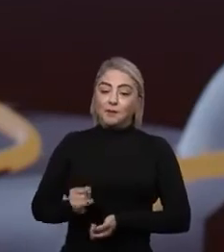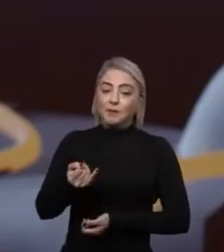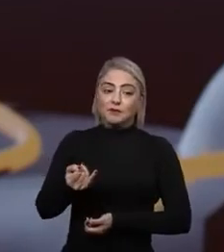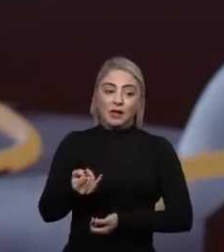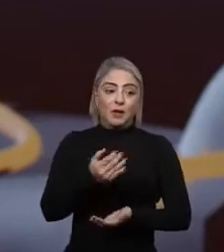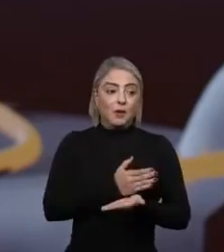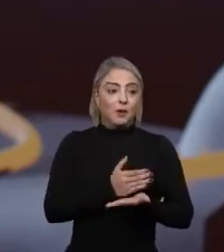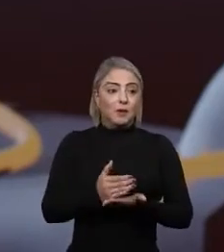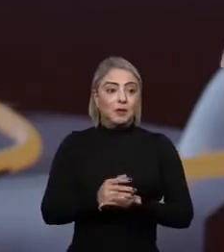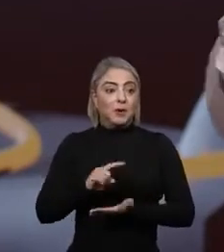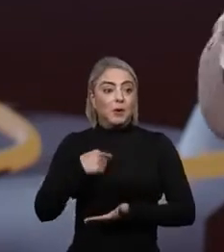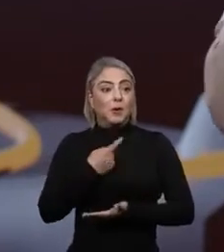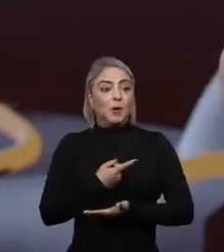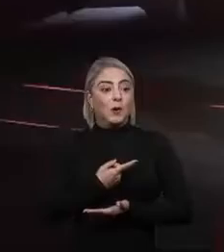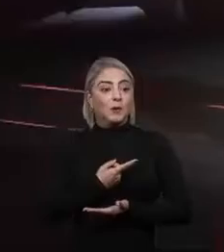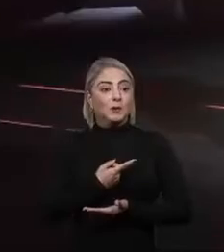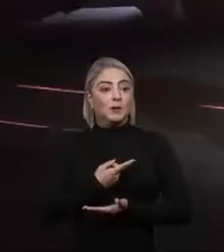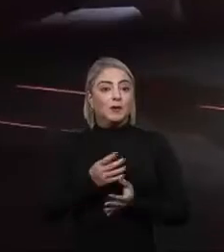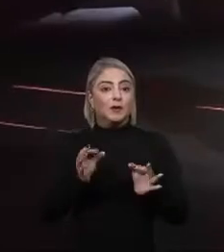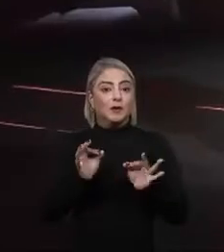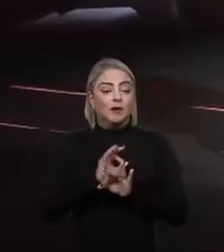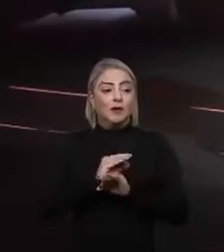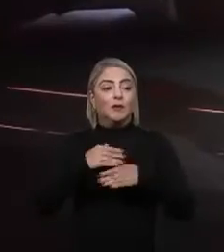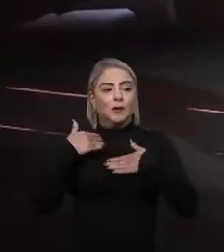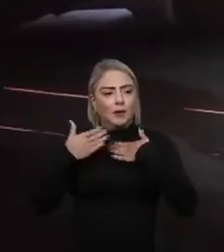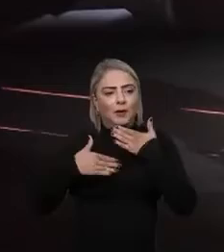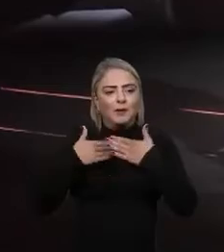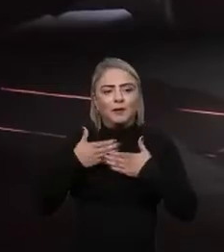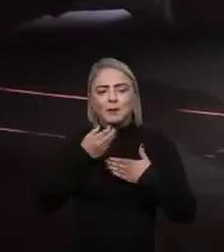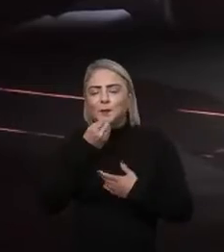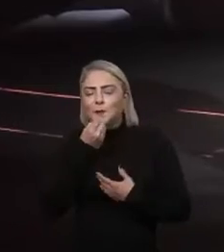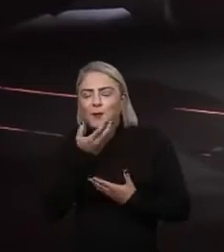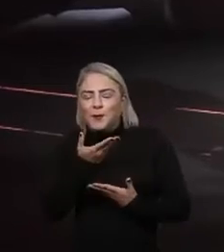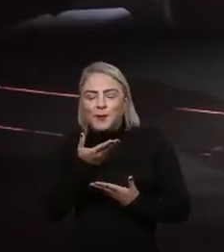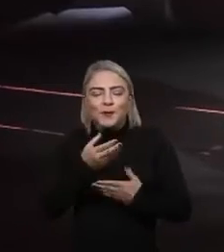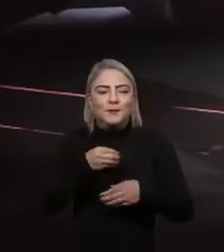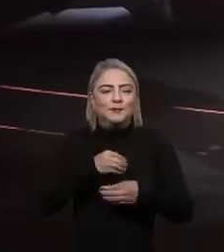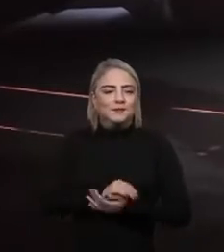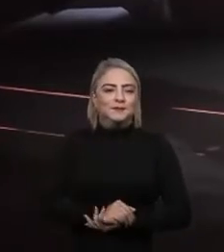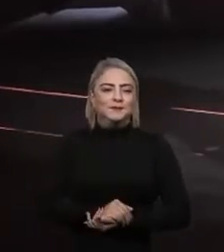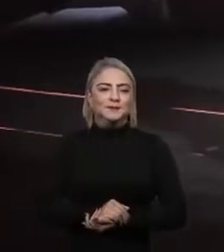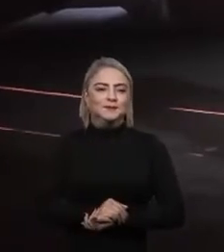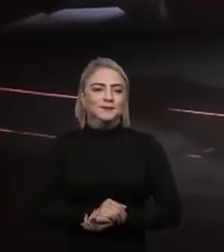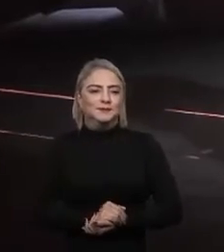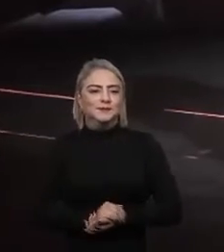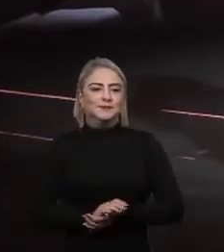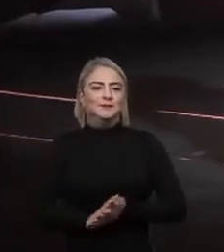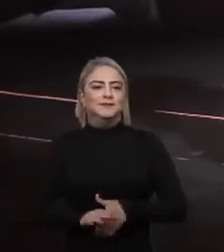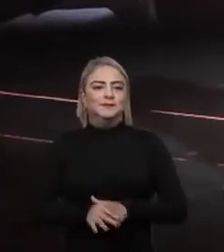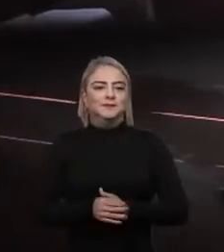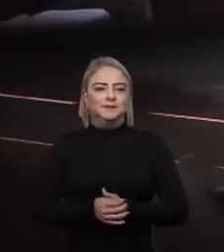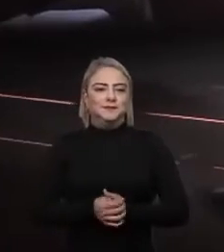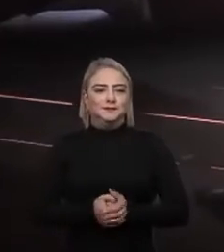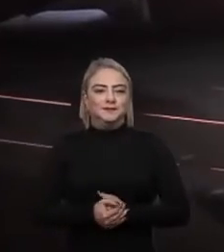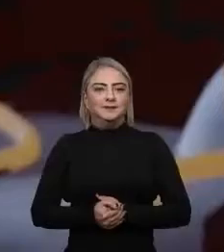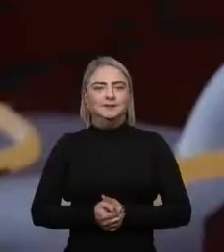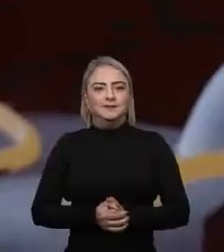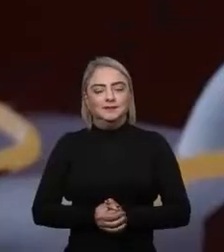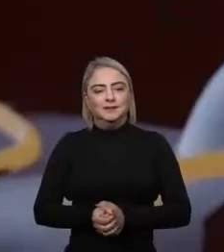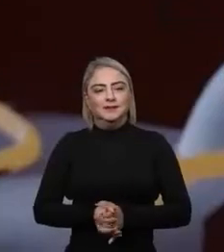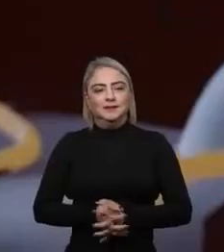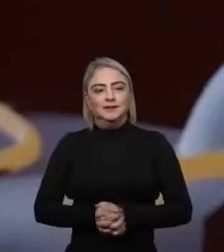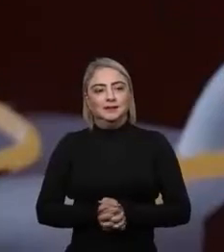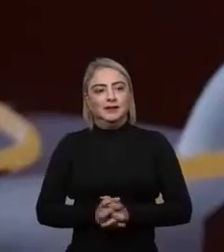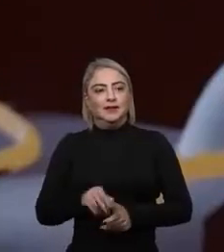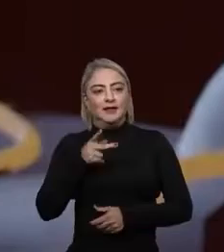começar o nosso encerramento, porque eu vou enrolar um pouco, gente? Está tão gostoso compartilhar assim com vocês que eu vou demorar um pouquinho nesse encerramento. Mas eu queria